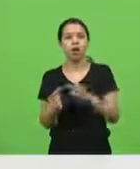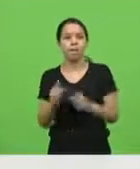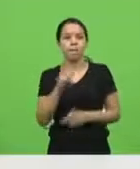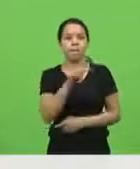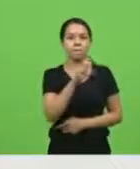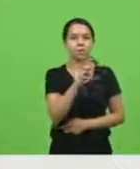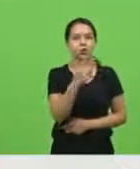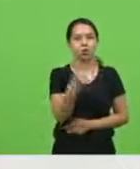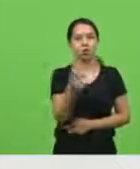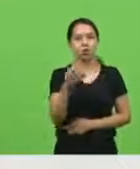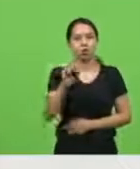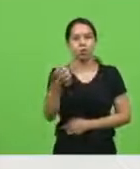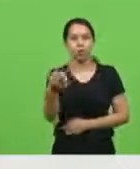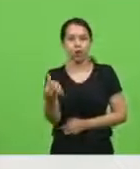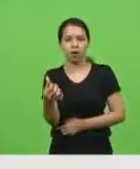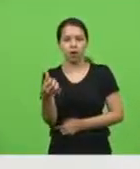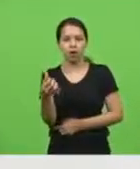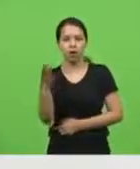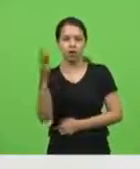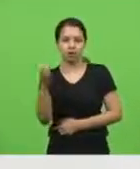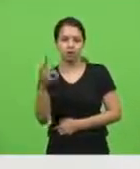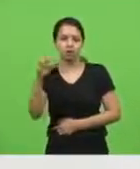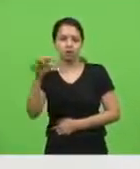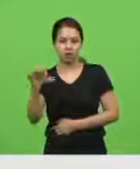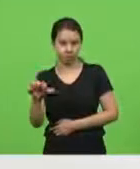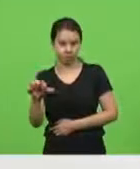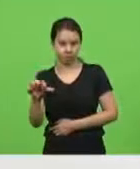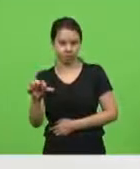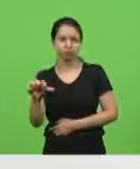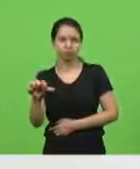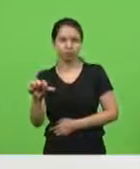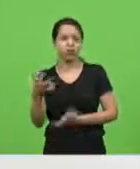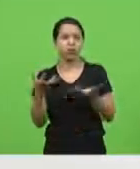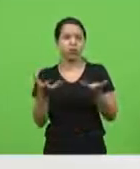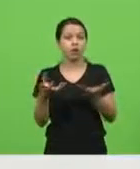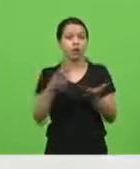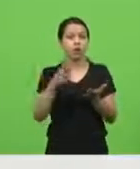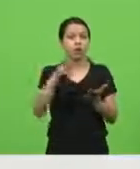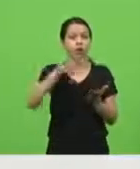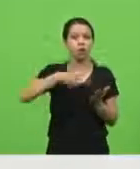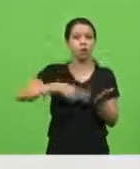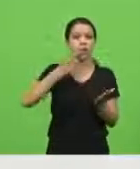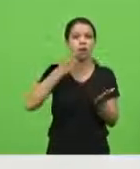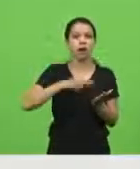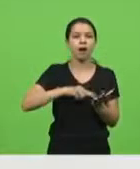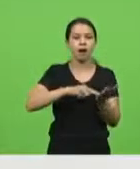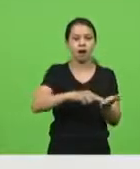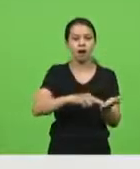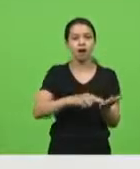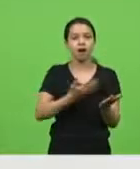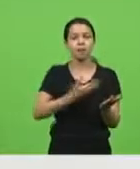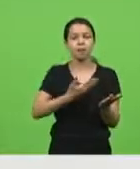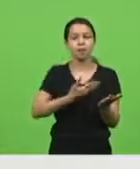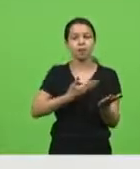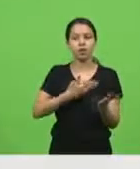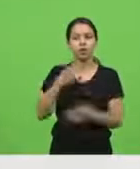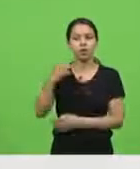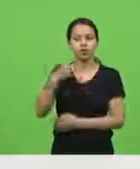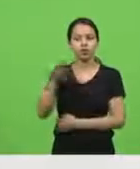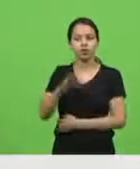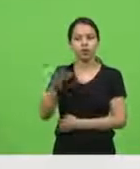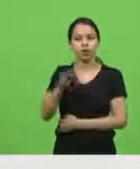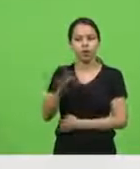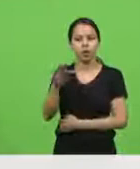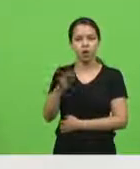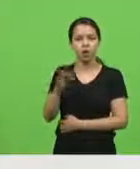Eu gostaria de ler aqui uma carta de nosso amigo, o deputado federal pelo Rio Grande do